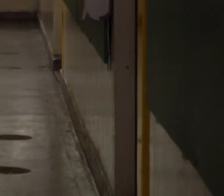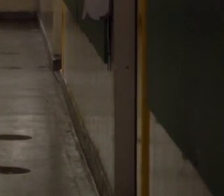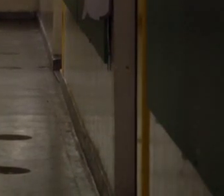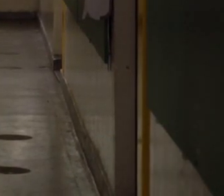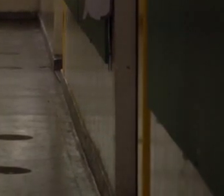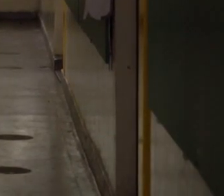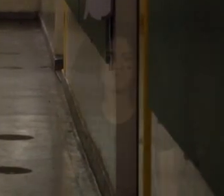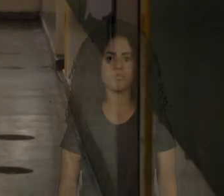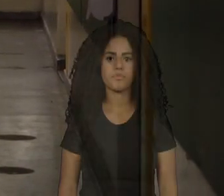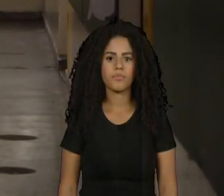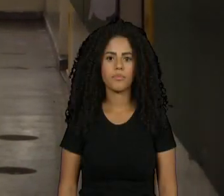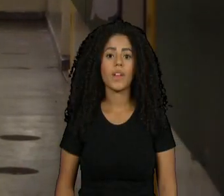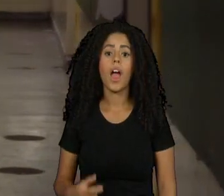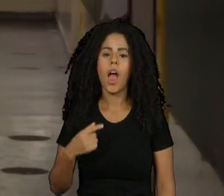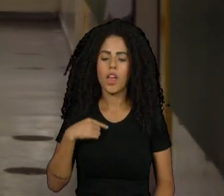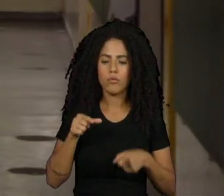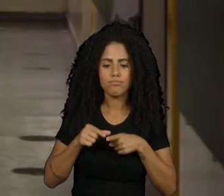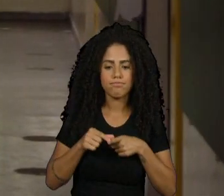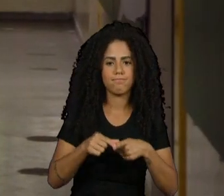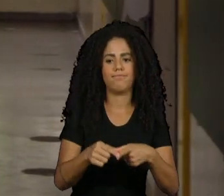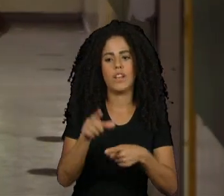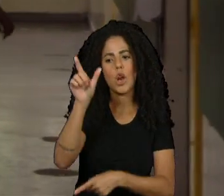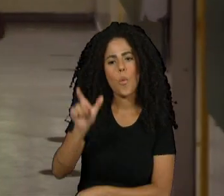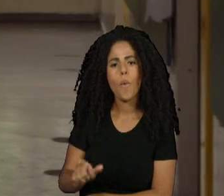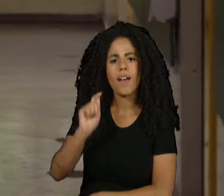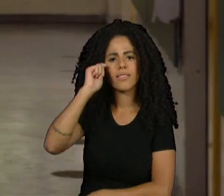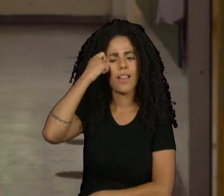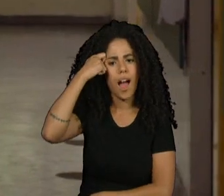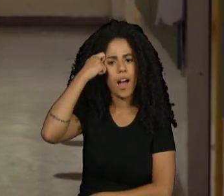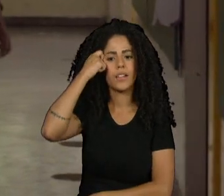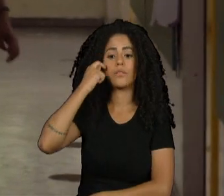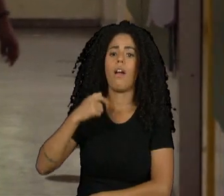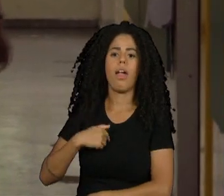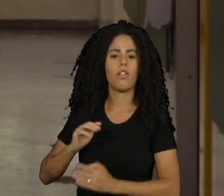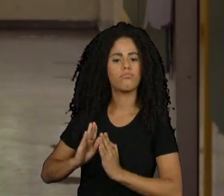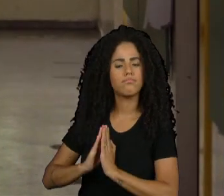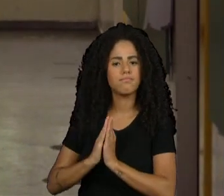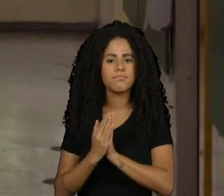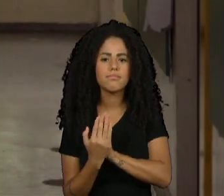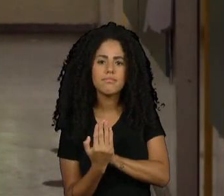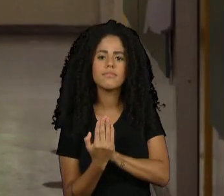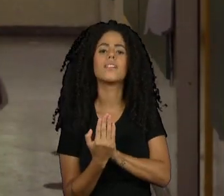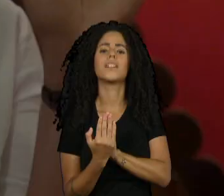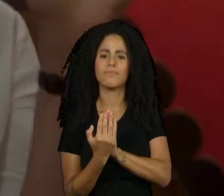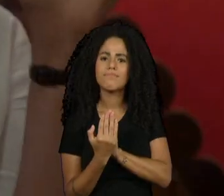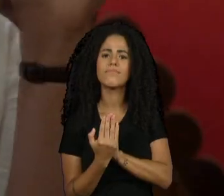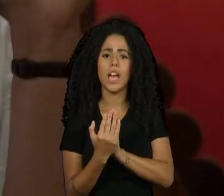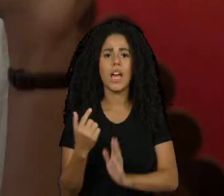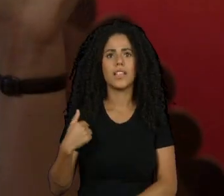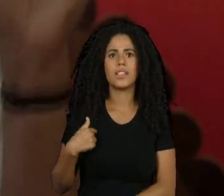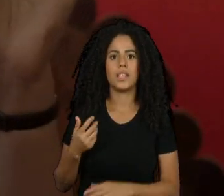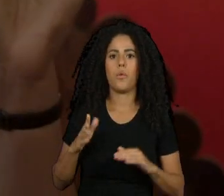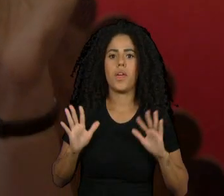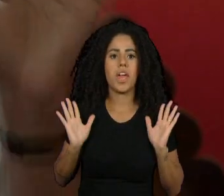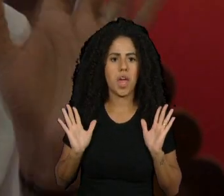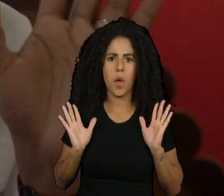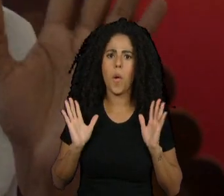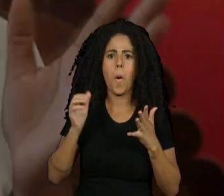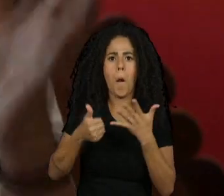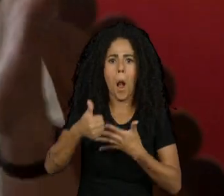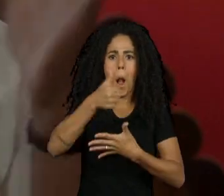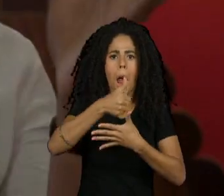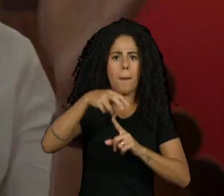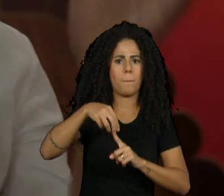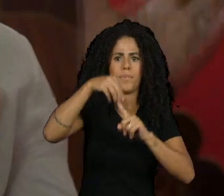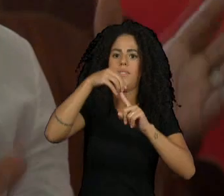Eu sou da periferia, sou uma negra, sou uma mulher transexual, né? Então eu não tenho privilégio nenhum.